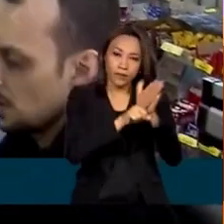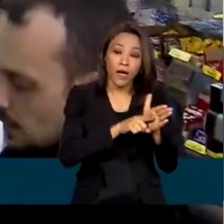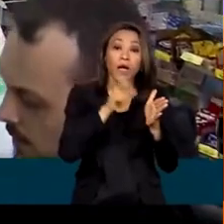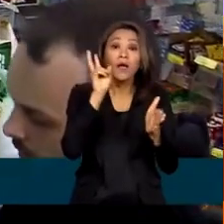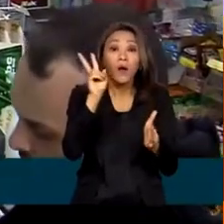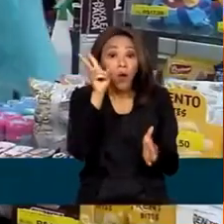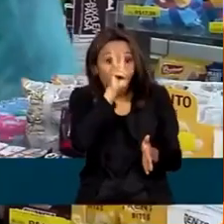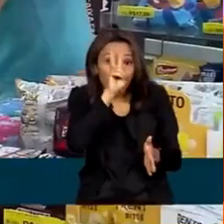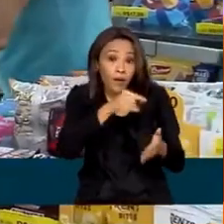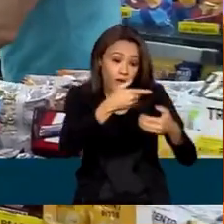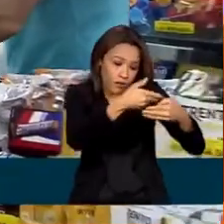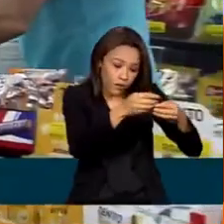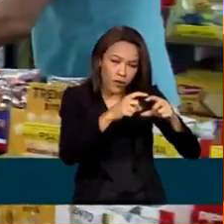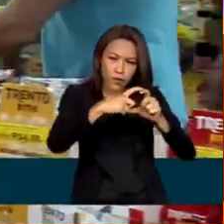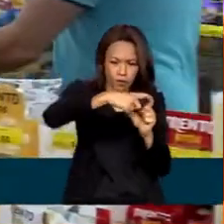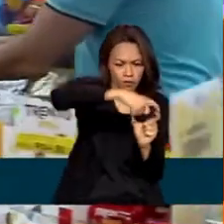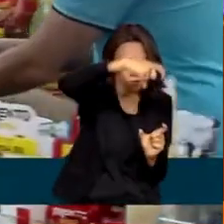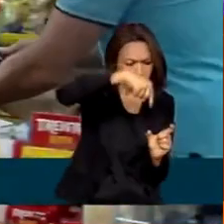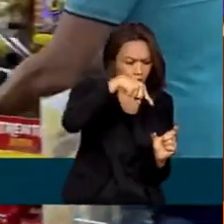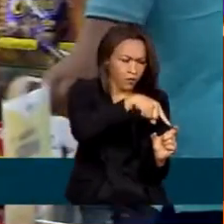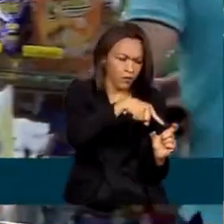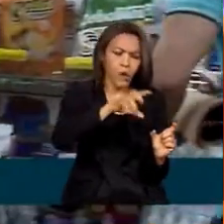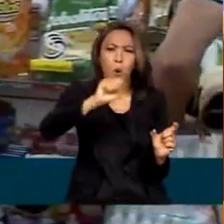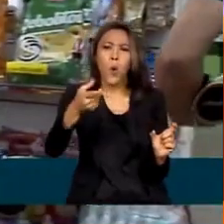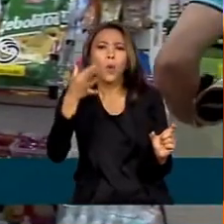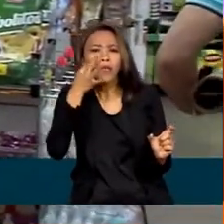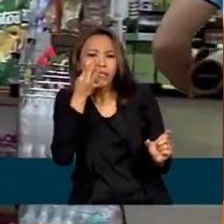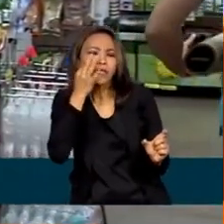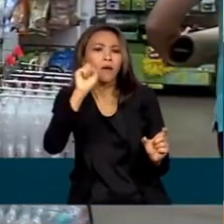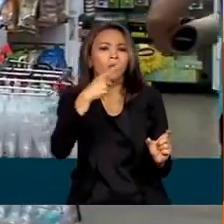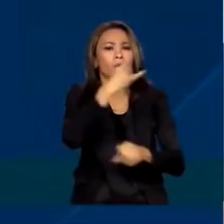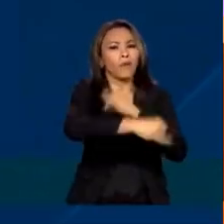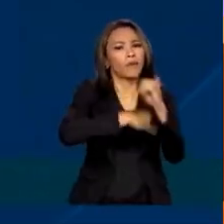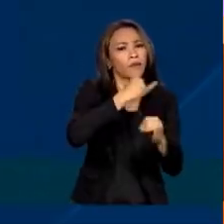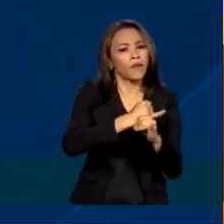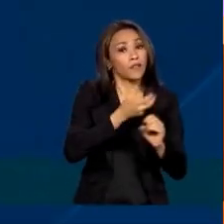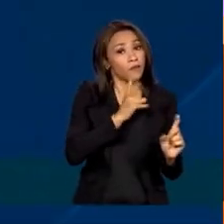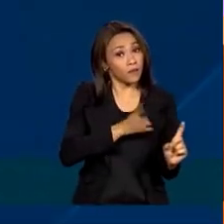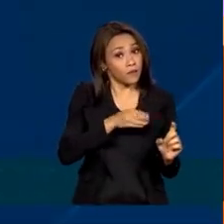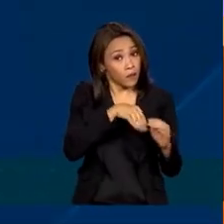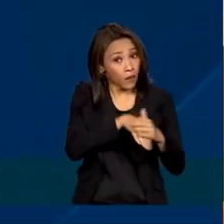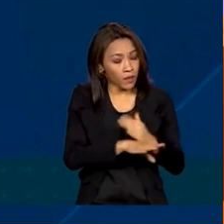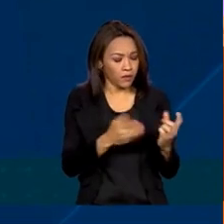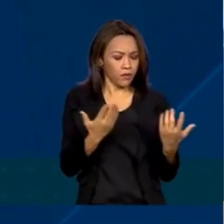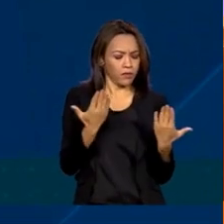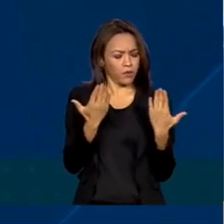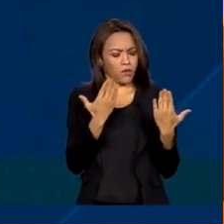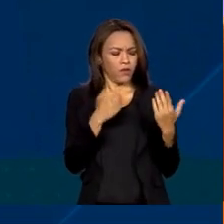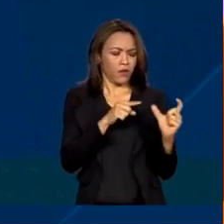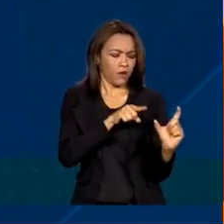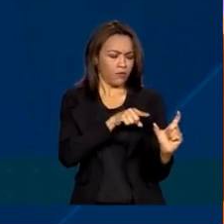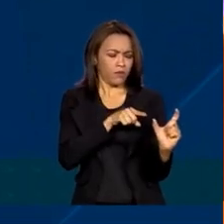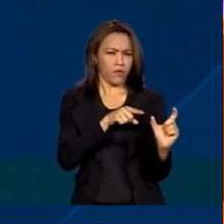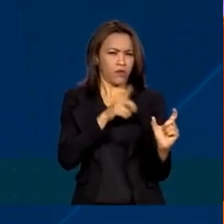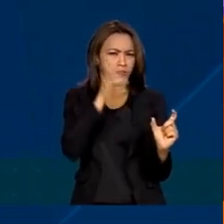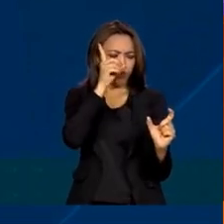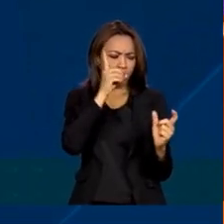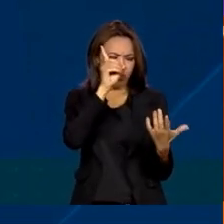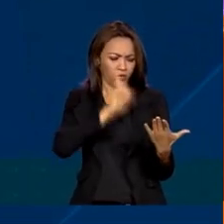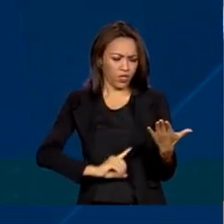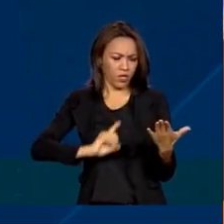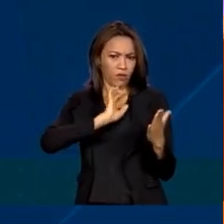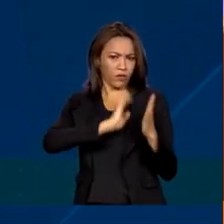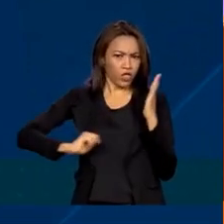comprovante das compras, sejam elas presenciais ou online. E se você desconfiar que algum direito foi violado...